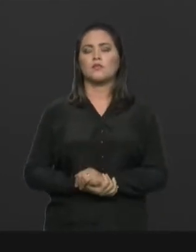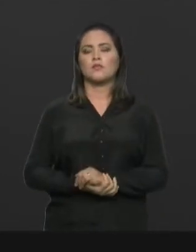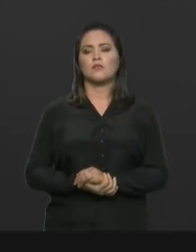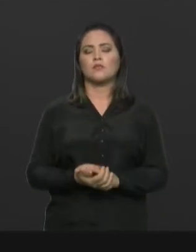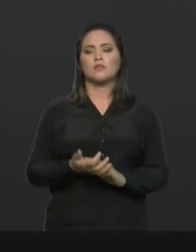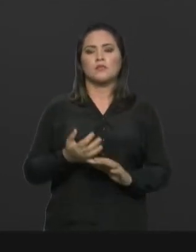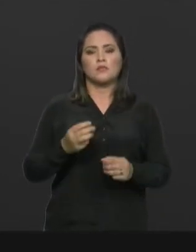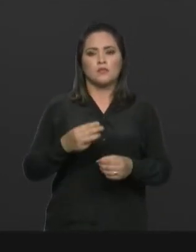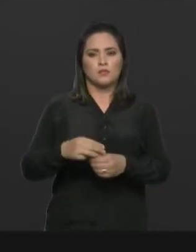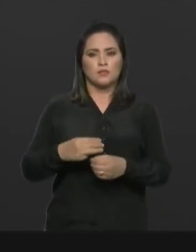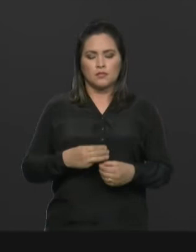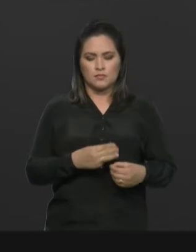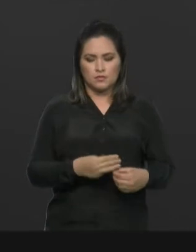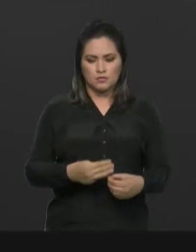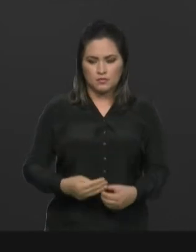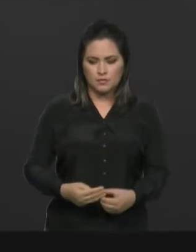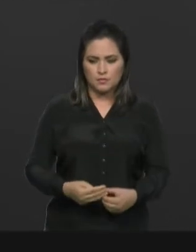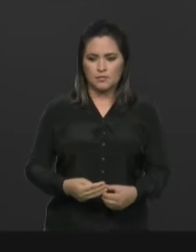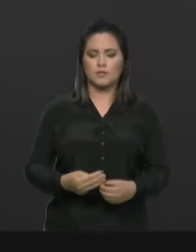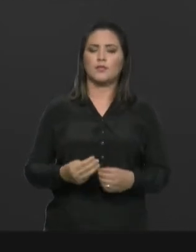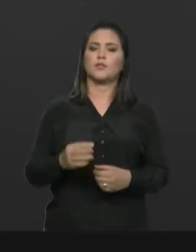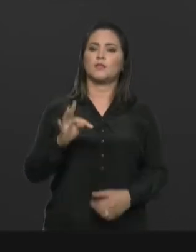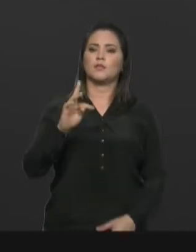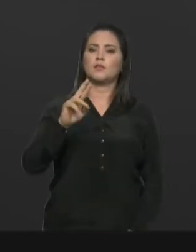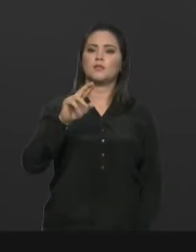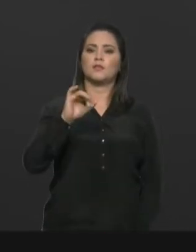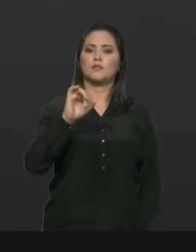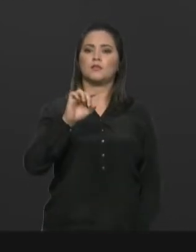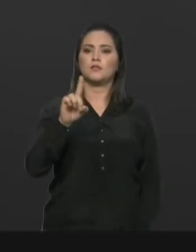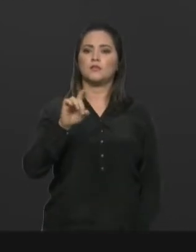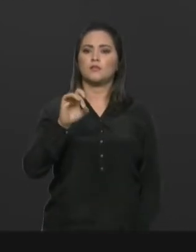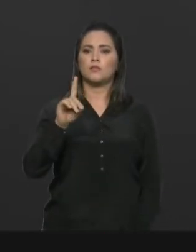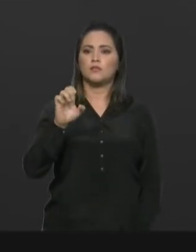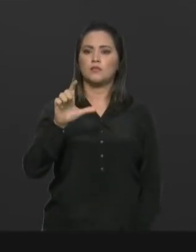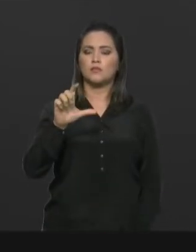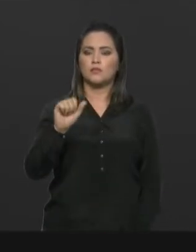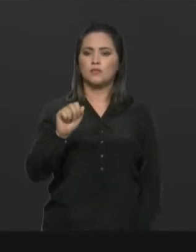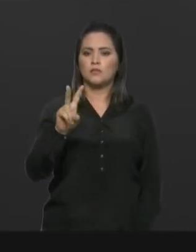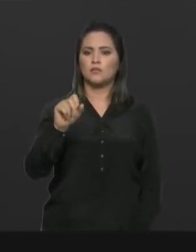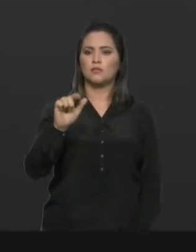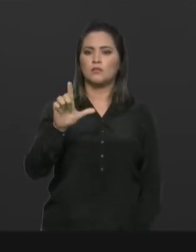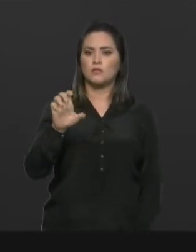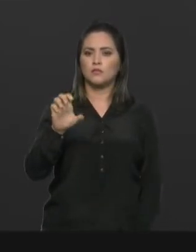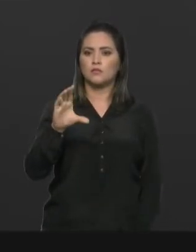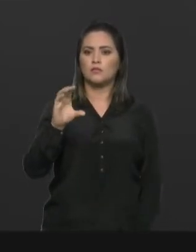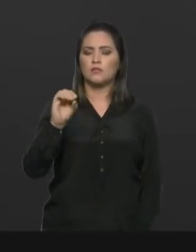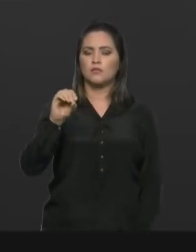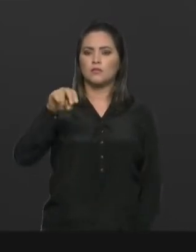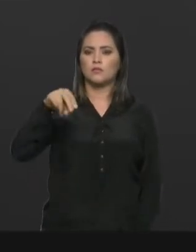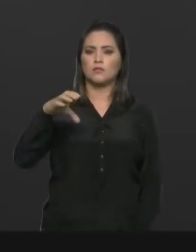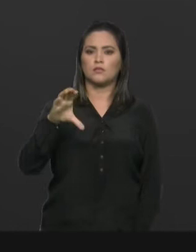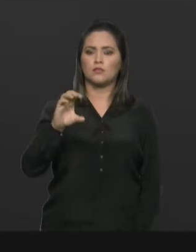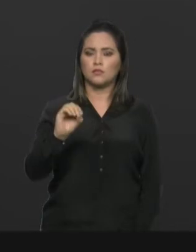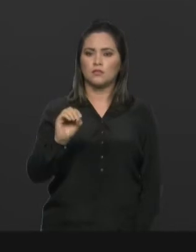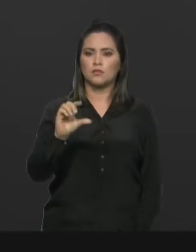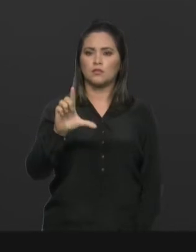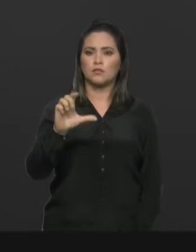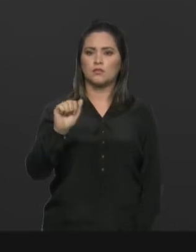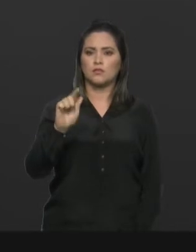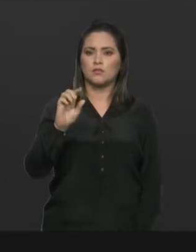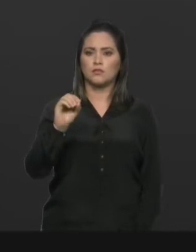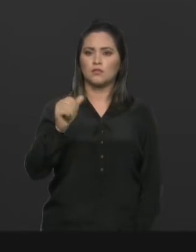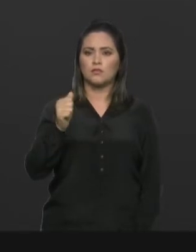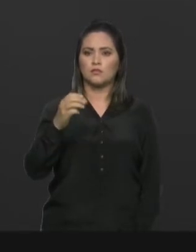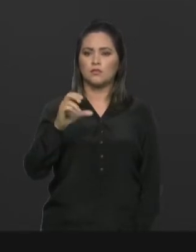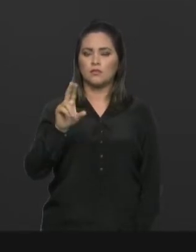desses municípios, Trisneira do Vale, Conceição do Lago Açú e Lago dos Rodrigues, já me